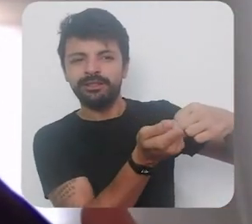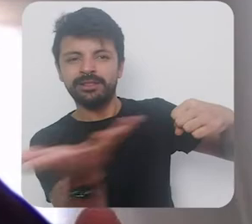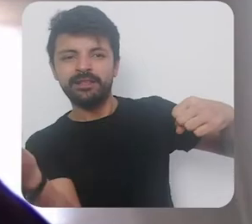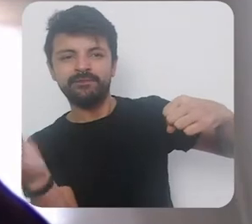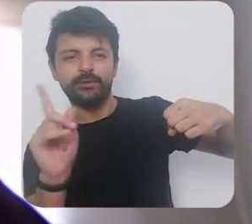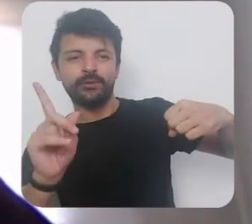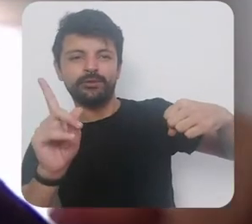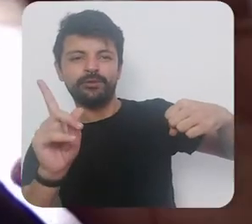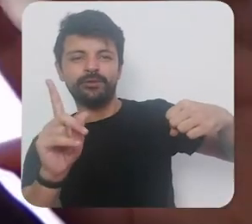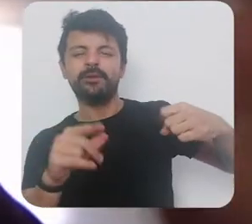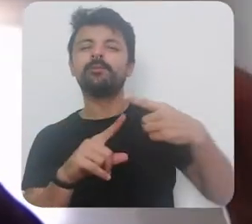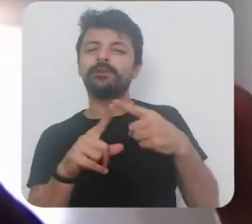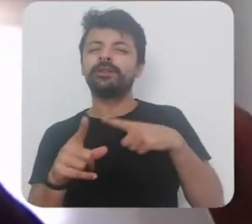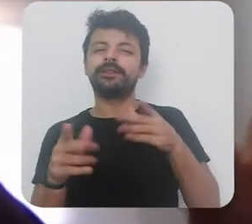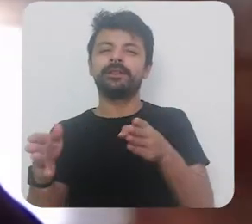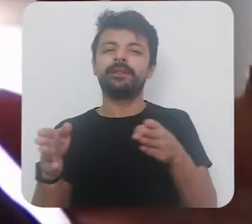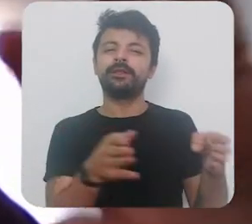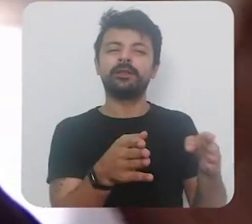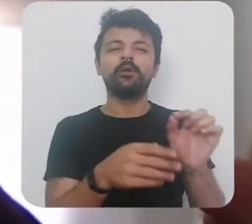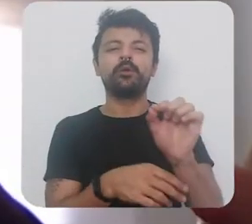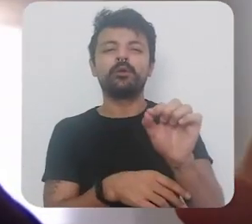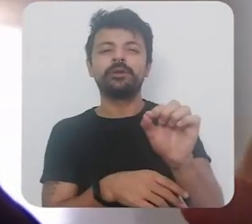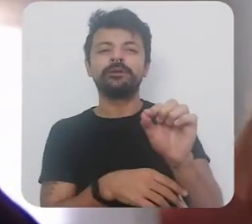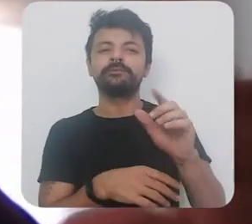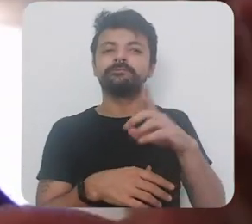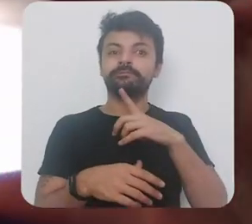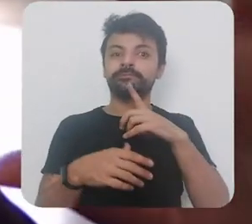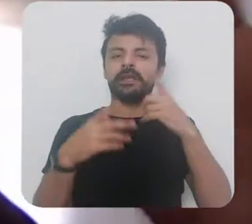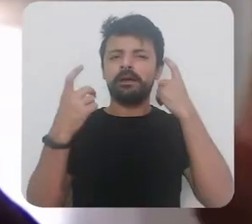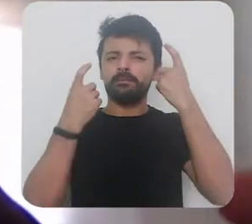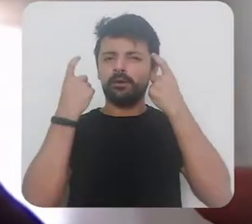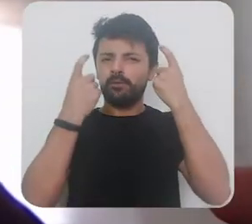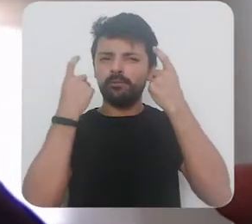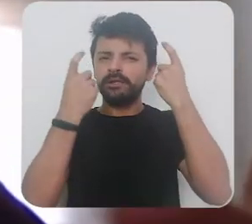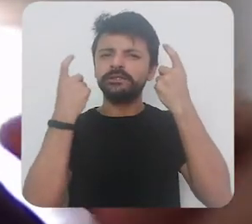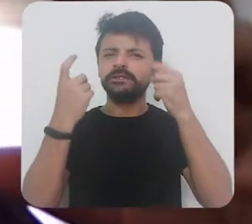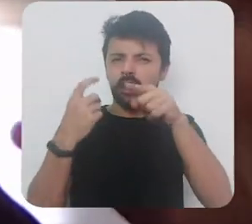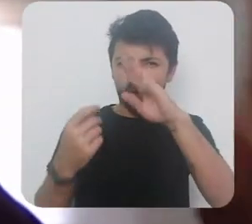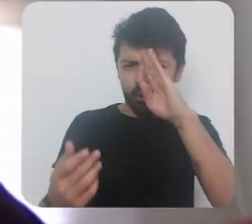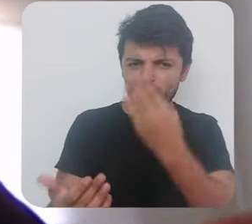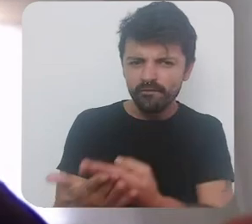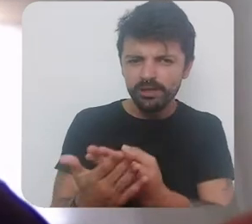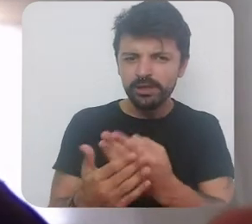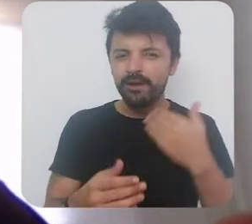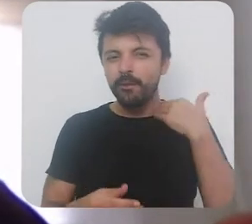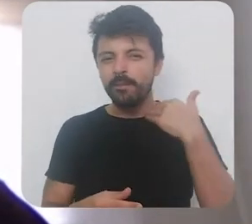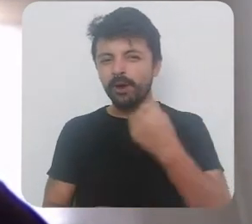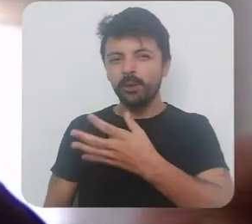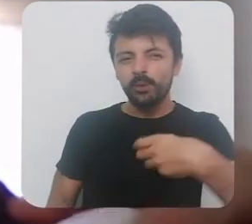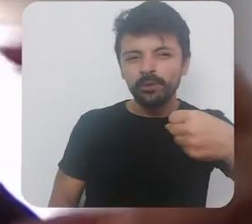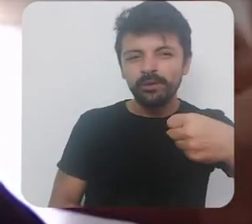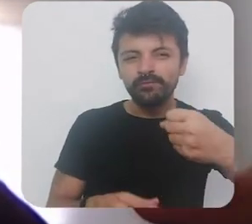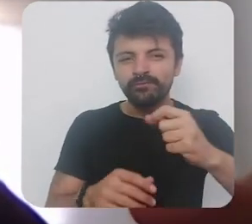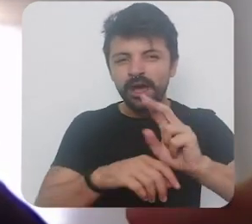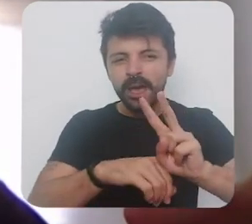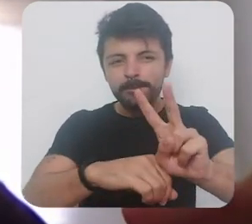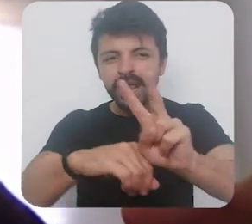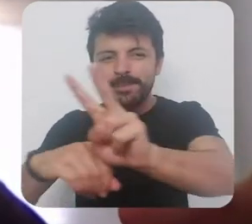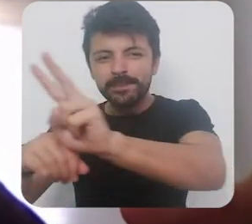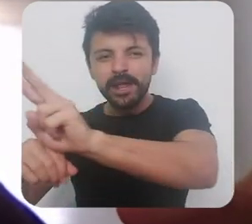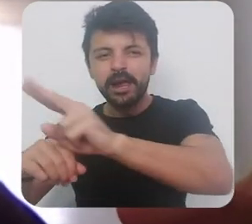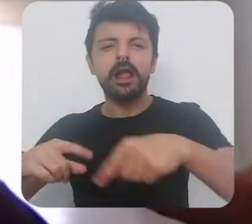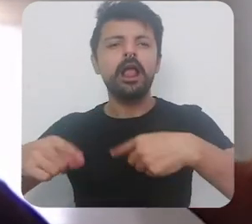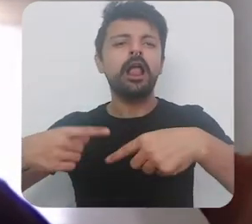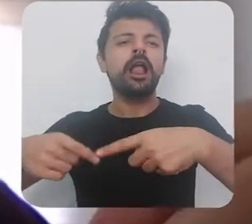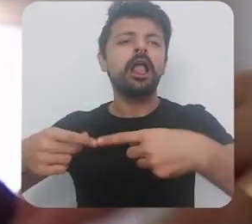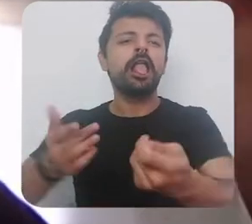transferido porque você tem um lado também de preocupação em termos de confiabilidade do sistema financeiro